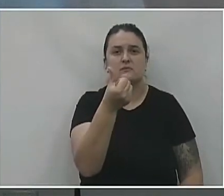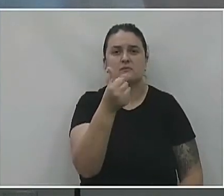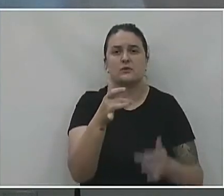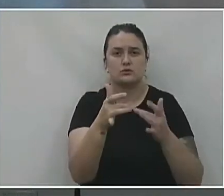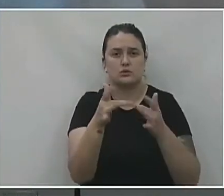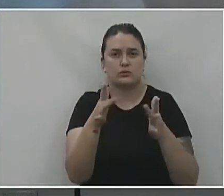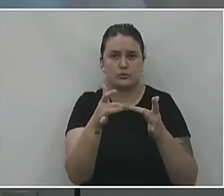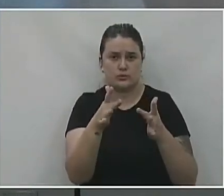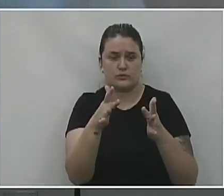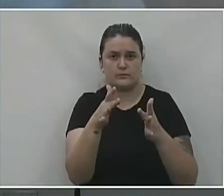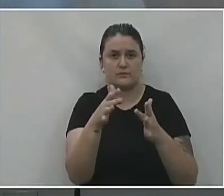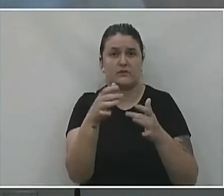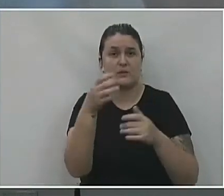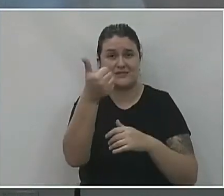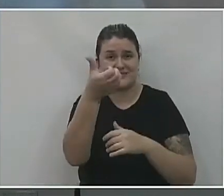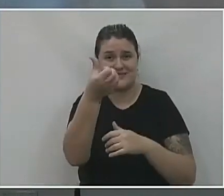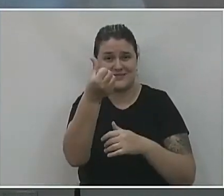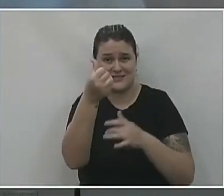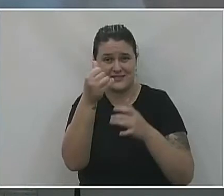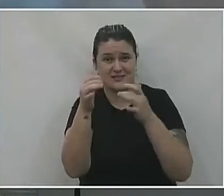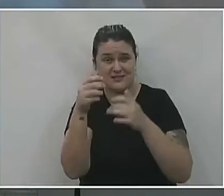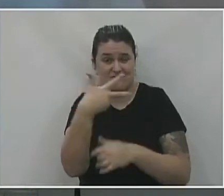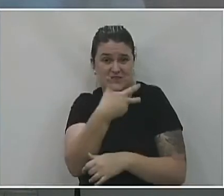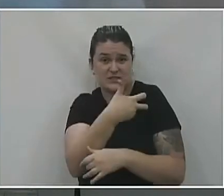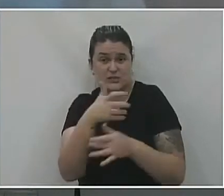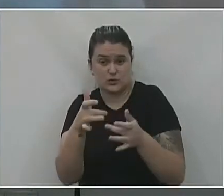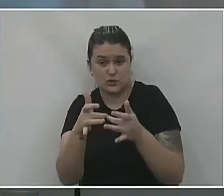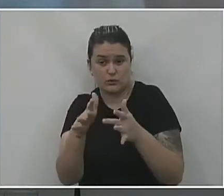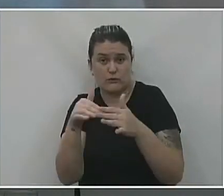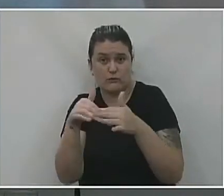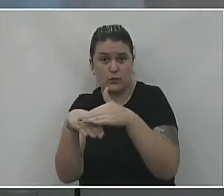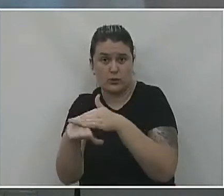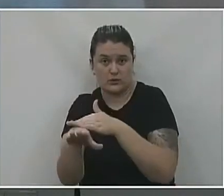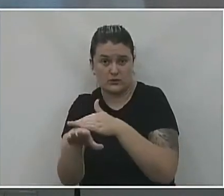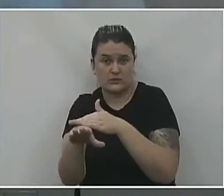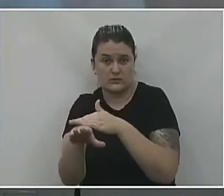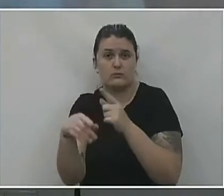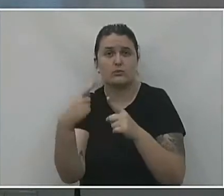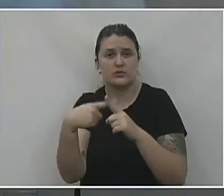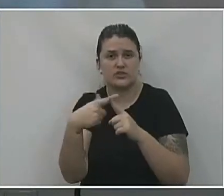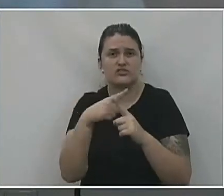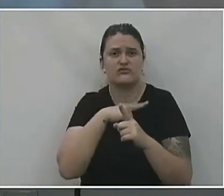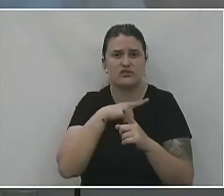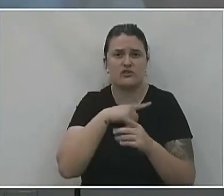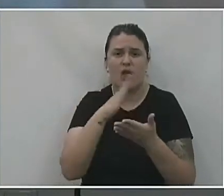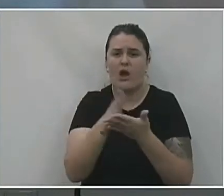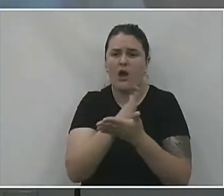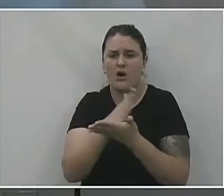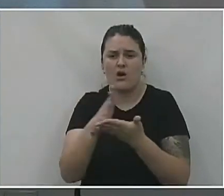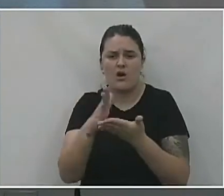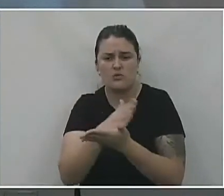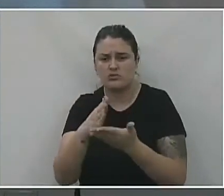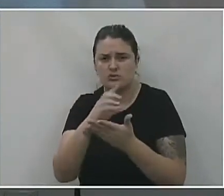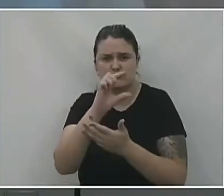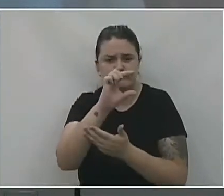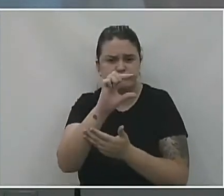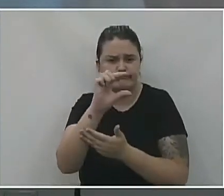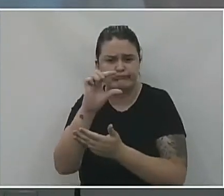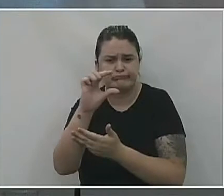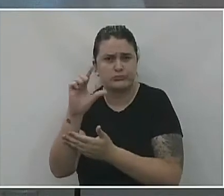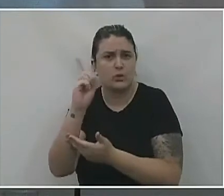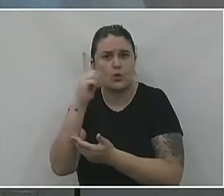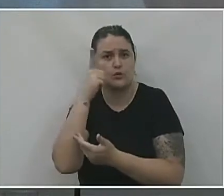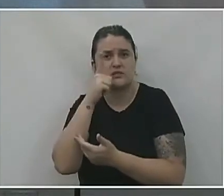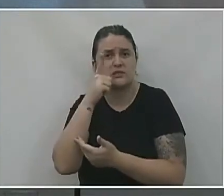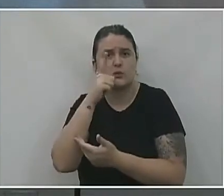Isso aqui é uma reserva técnica, além do que nós tivemos alguns frascos que não deram 10 doses, mas sim em